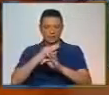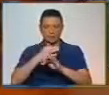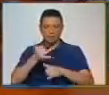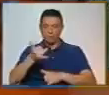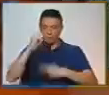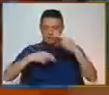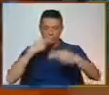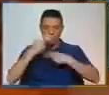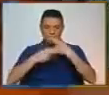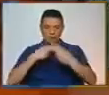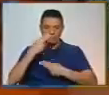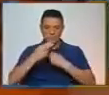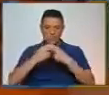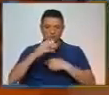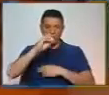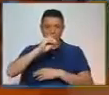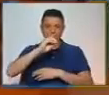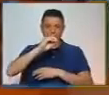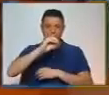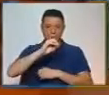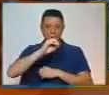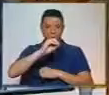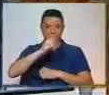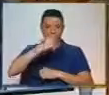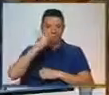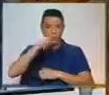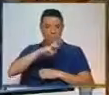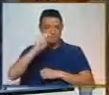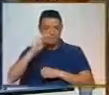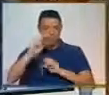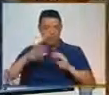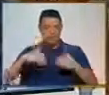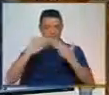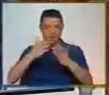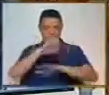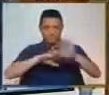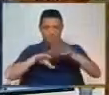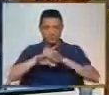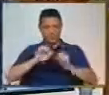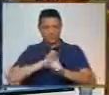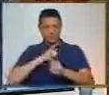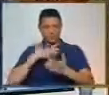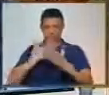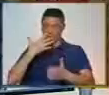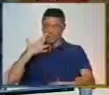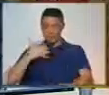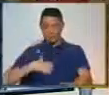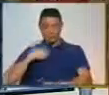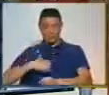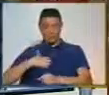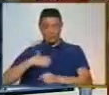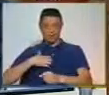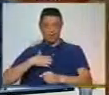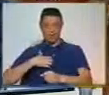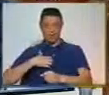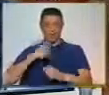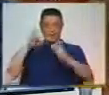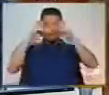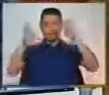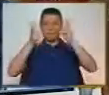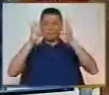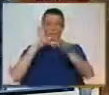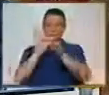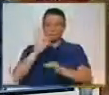almoço, que a Michelle Obama ofereceu, e foi feita pela Porcel. Claro que nos orgulha muito sermos a empresa